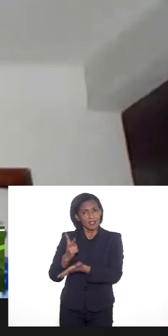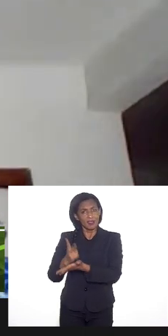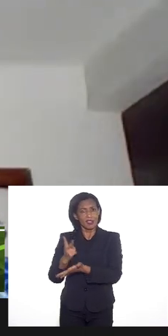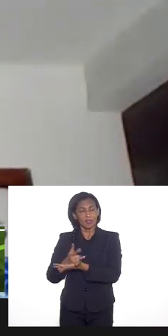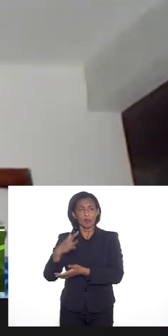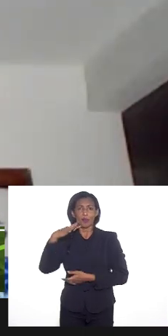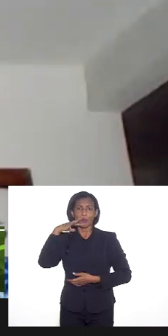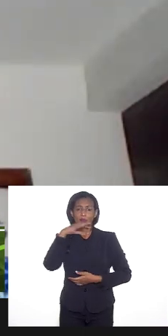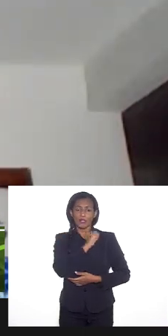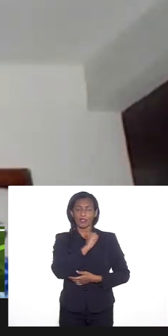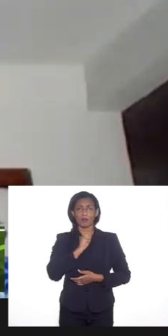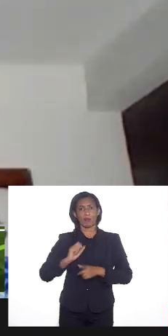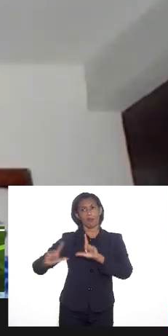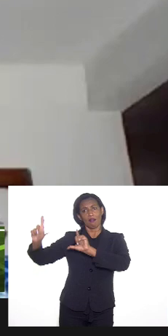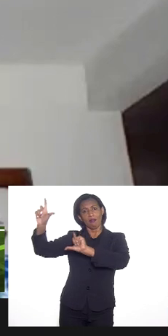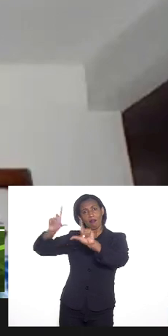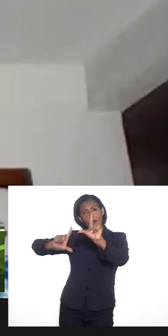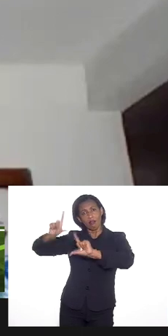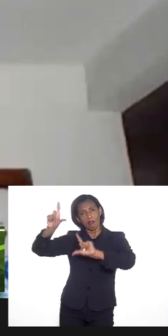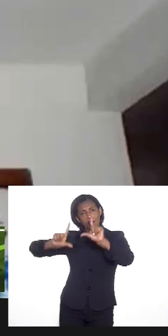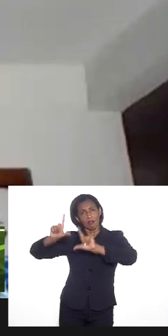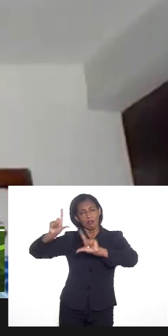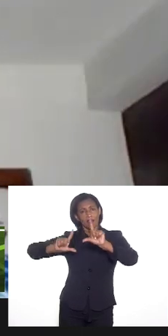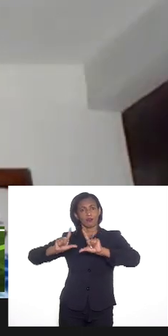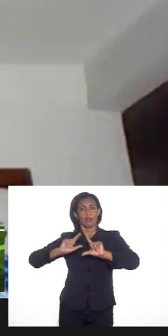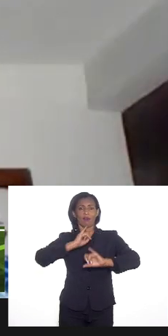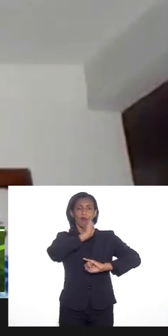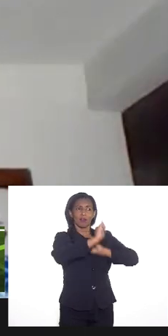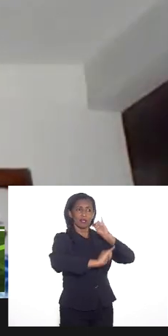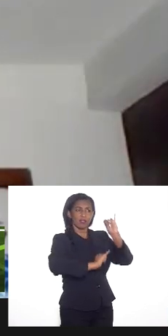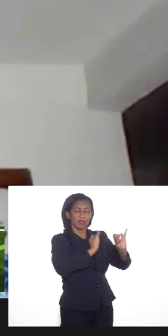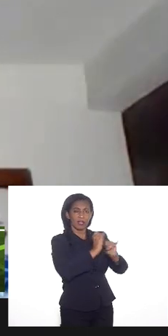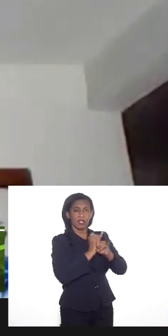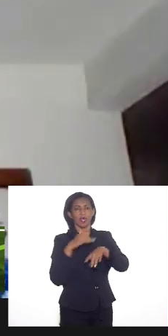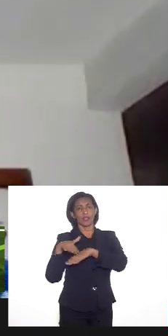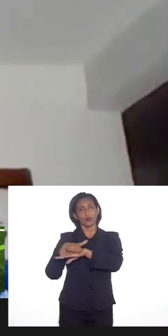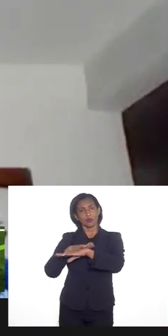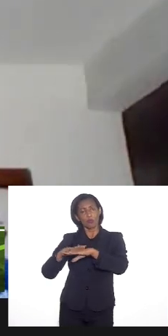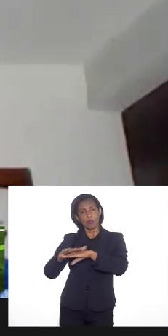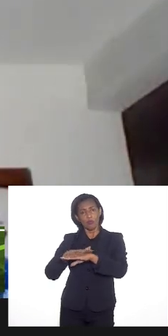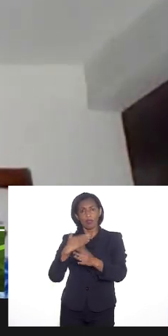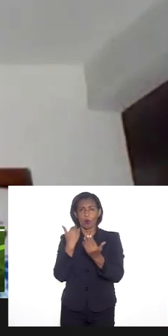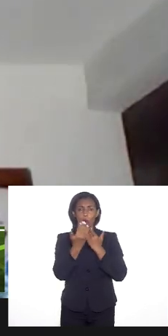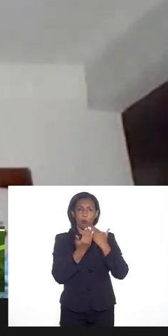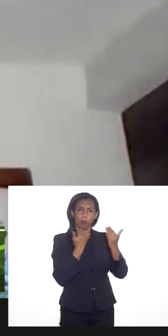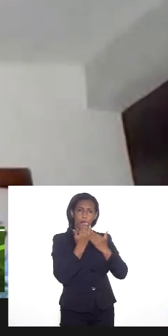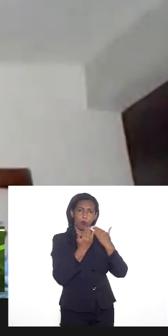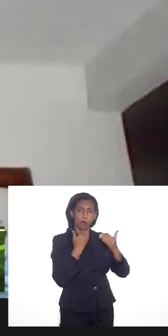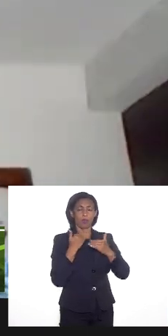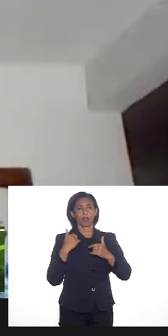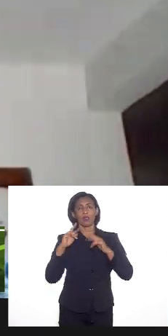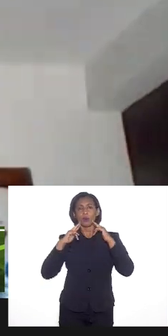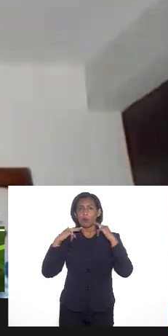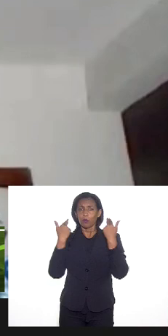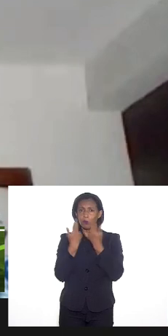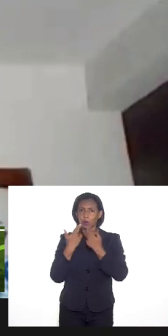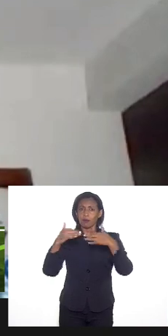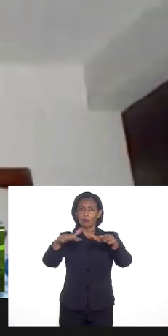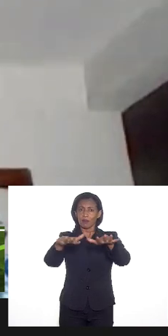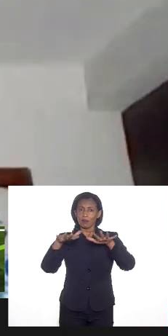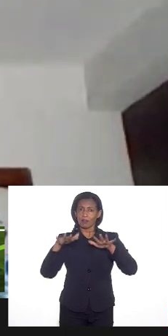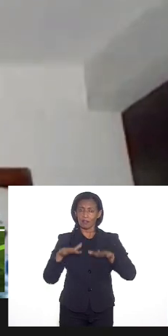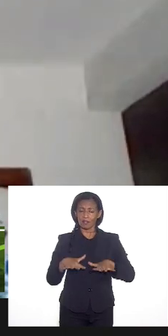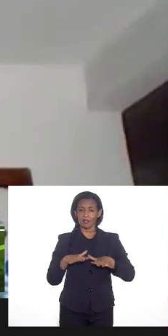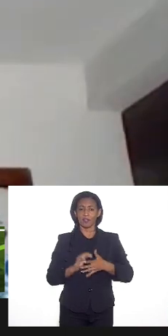perceber nas mídias, nas nossas conversas, nas nossas audiências públicas.